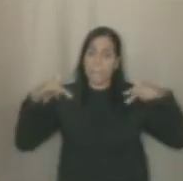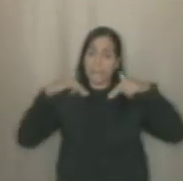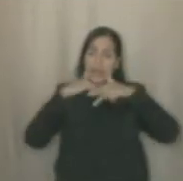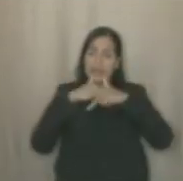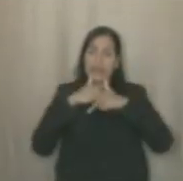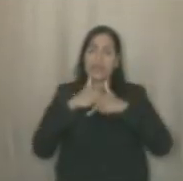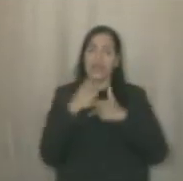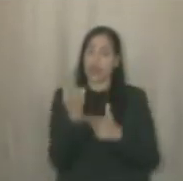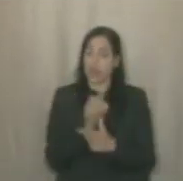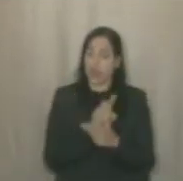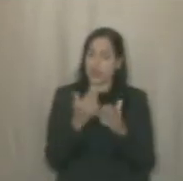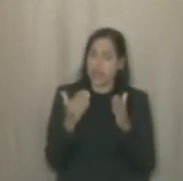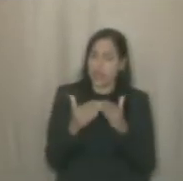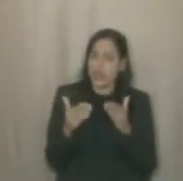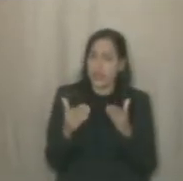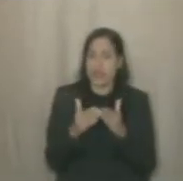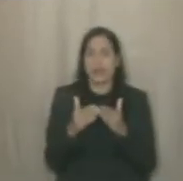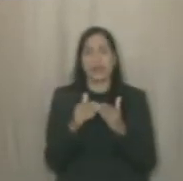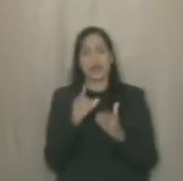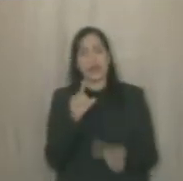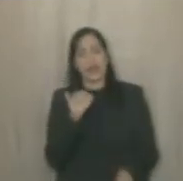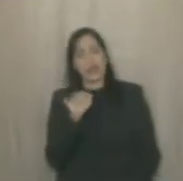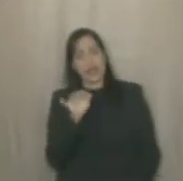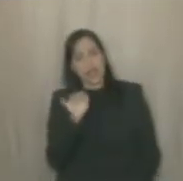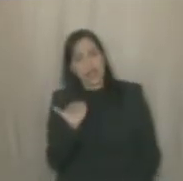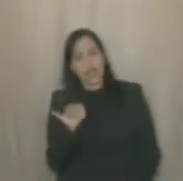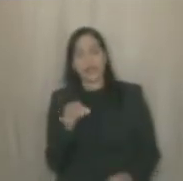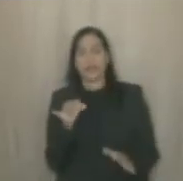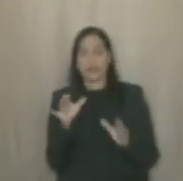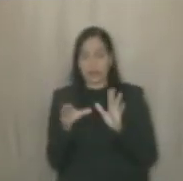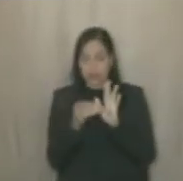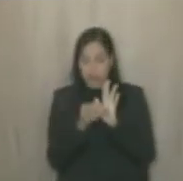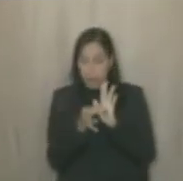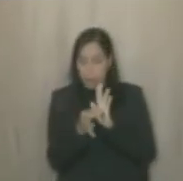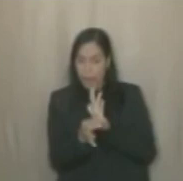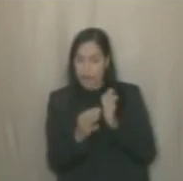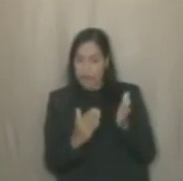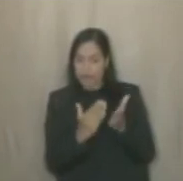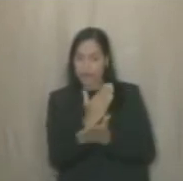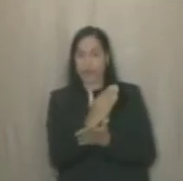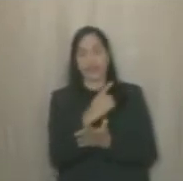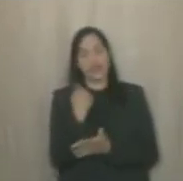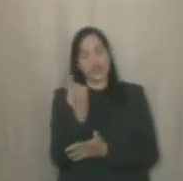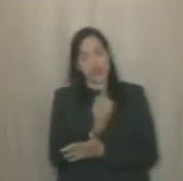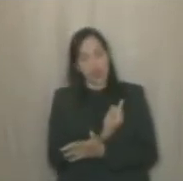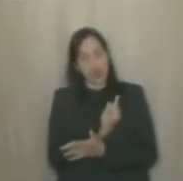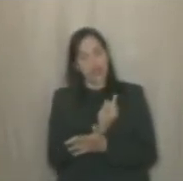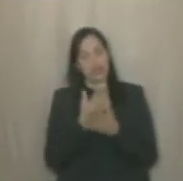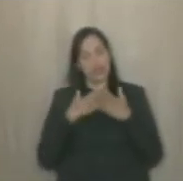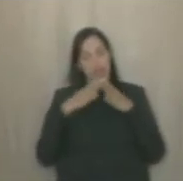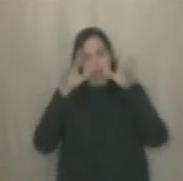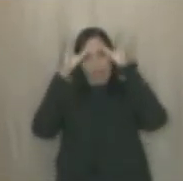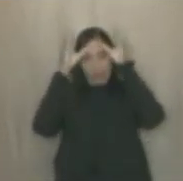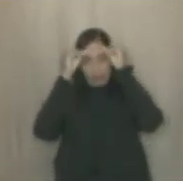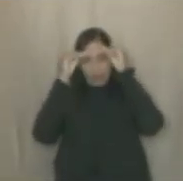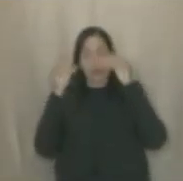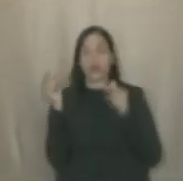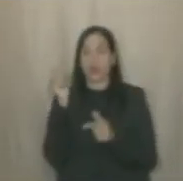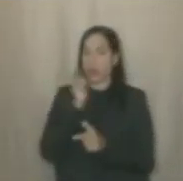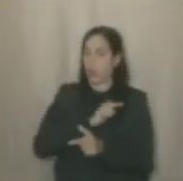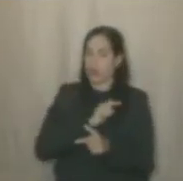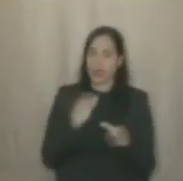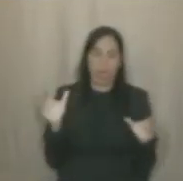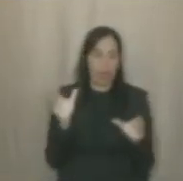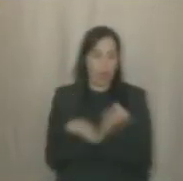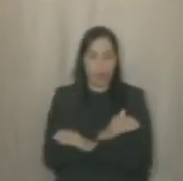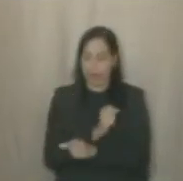porque nós solicitamos, o DENIT já deu o parecer favorável, mas nós só iremos descansar quando a passarela chegar naquela